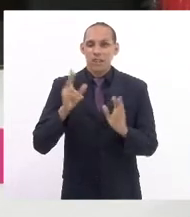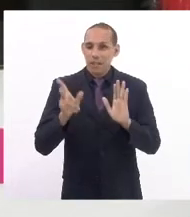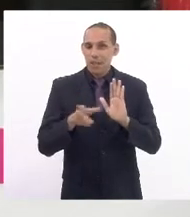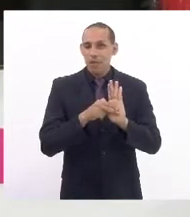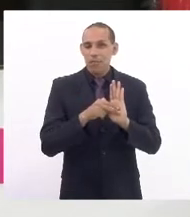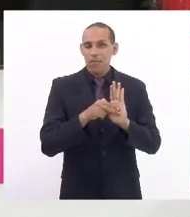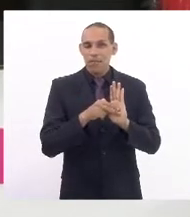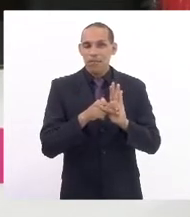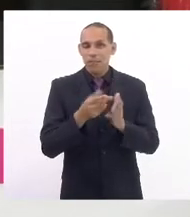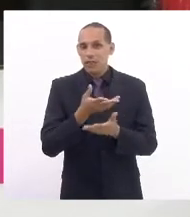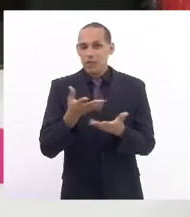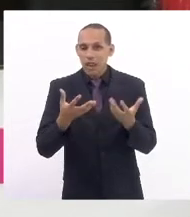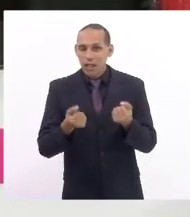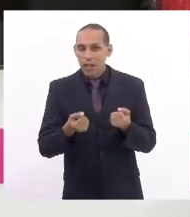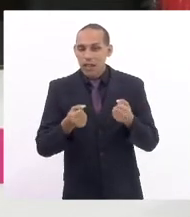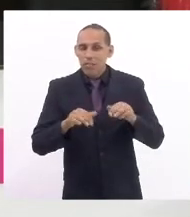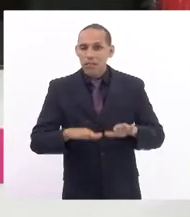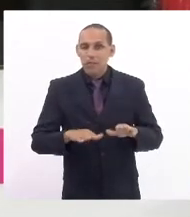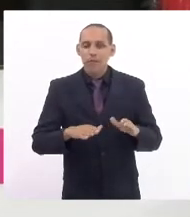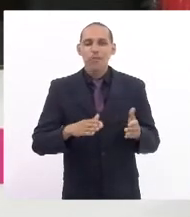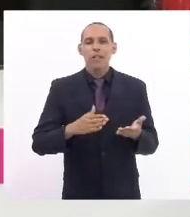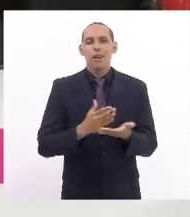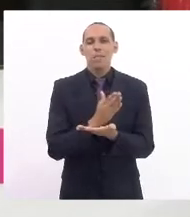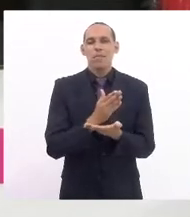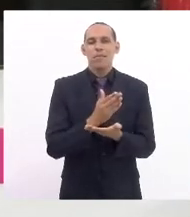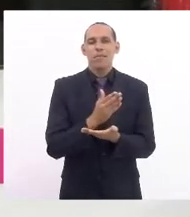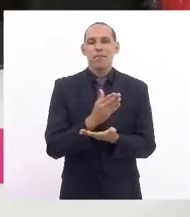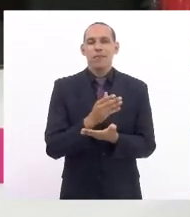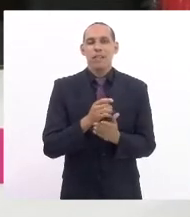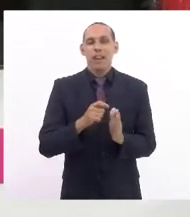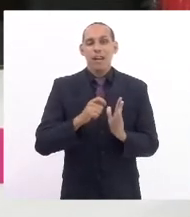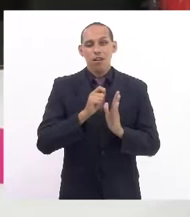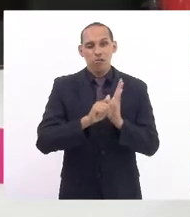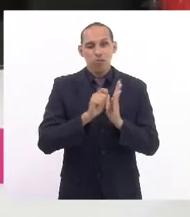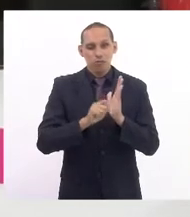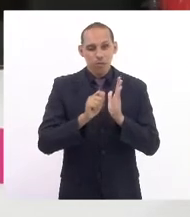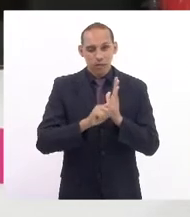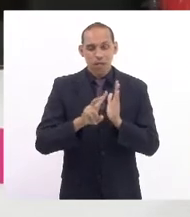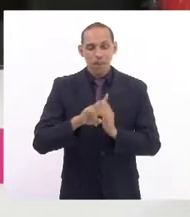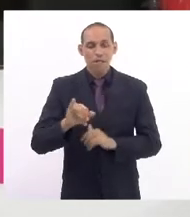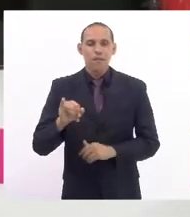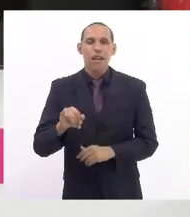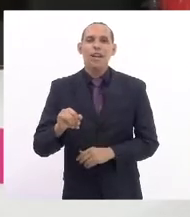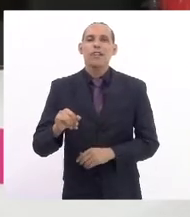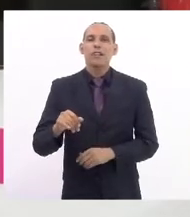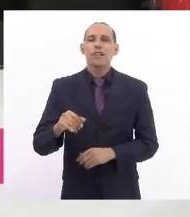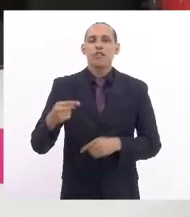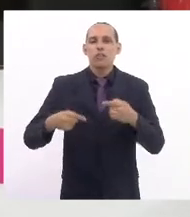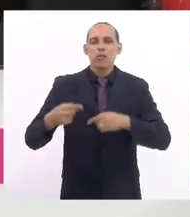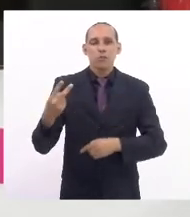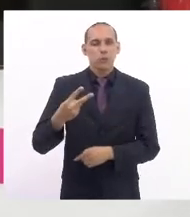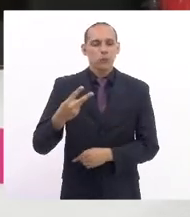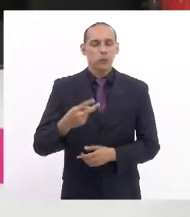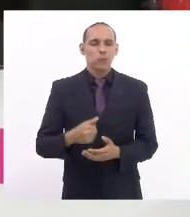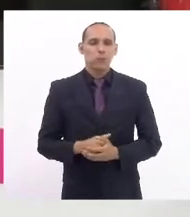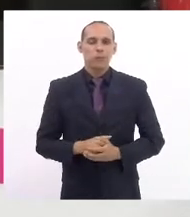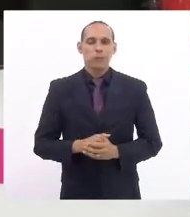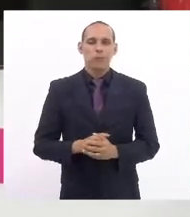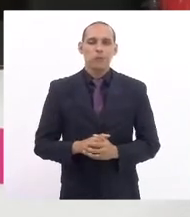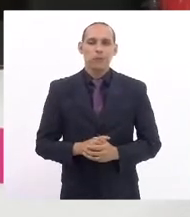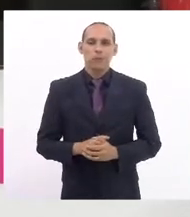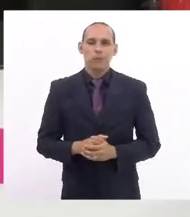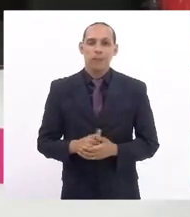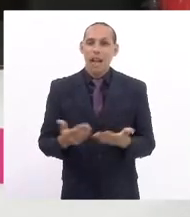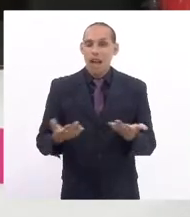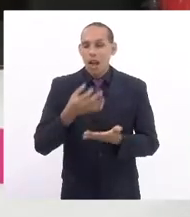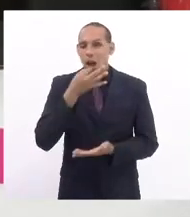os senhores que aprovam uma das comissões estão aprovados vai a redação do vencido para a segunda discussão. Para emitir